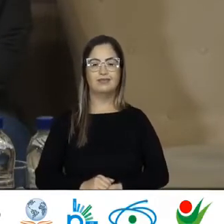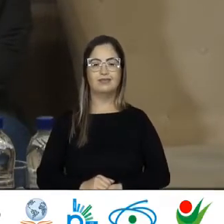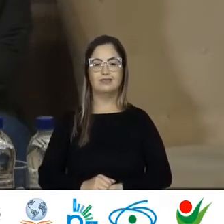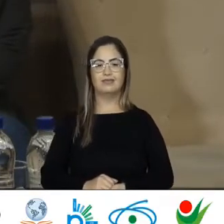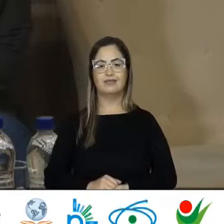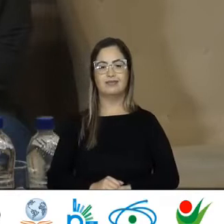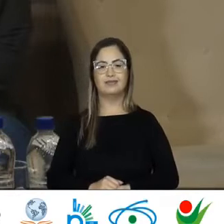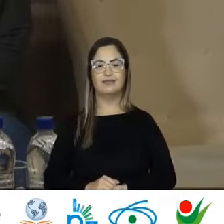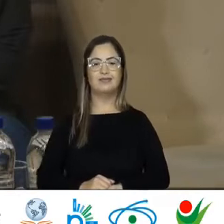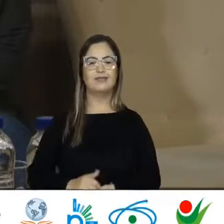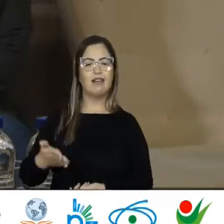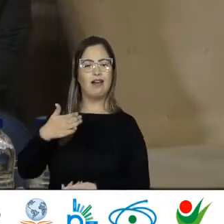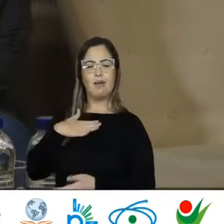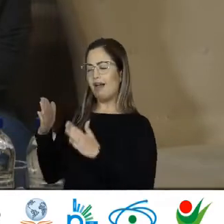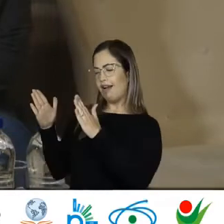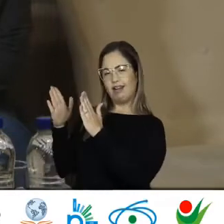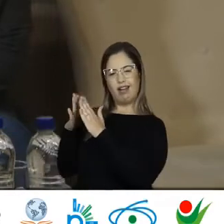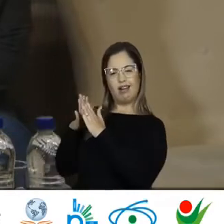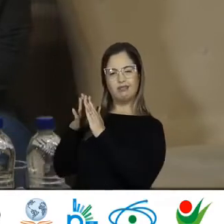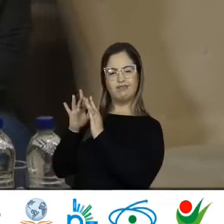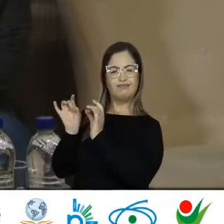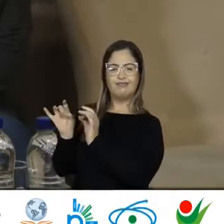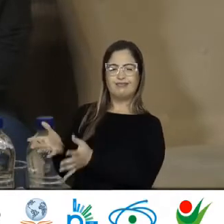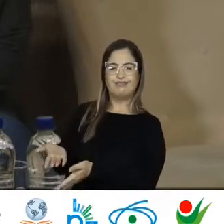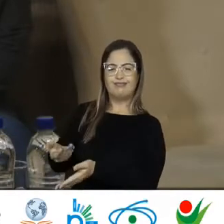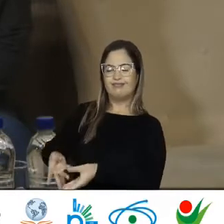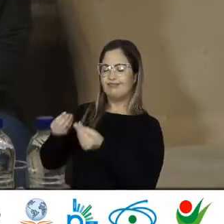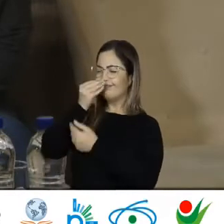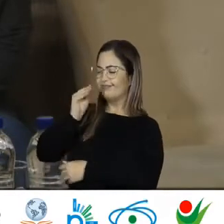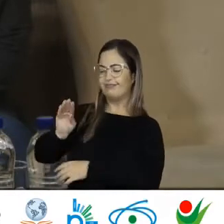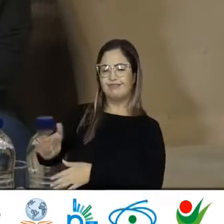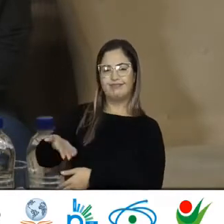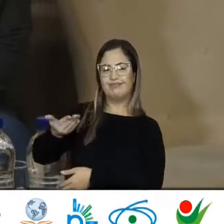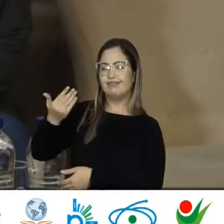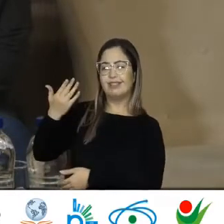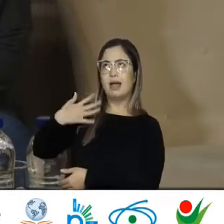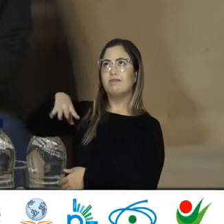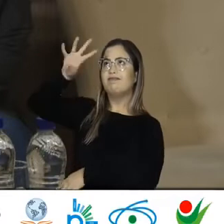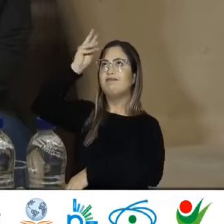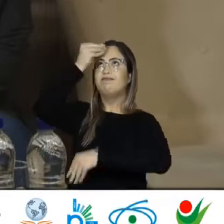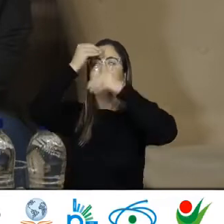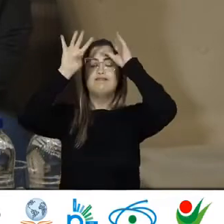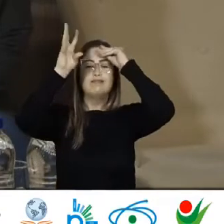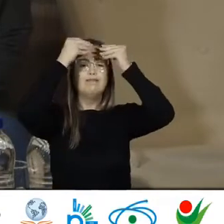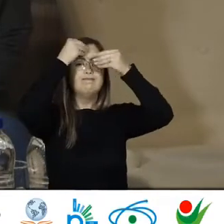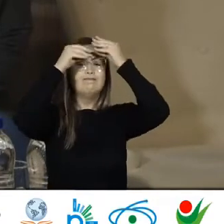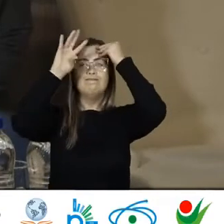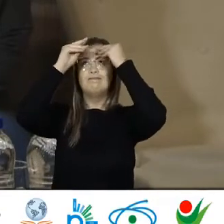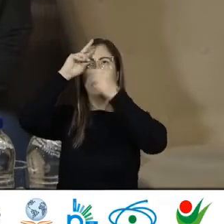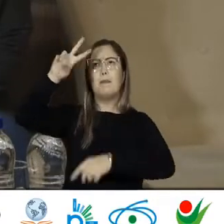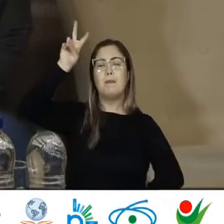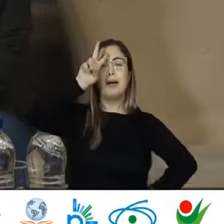A minha casa Eu deixei para trás Minhas memórias Minhas